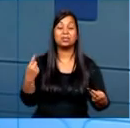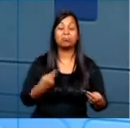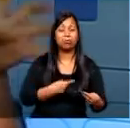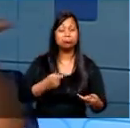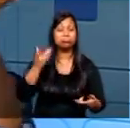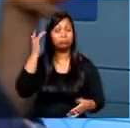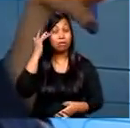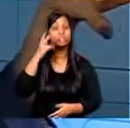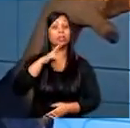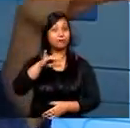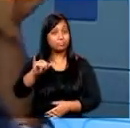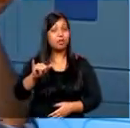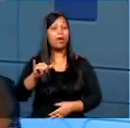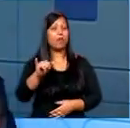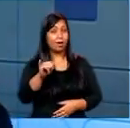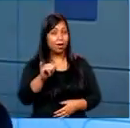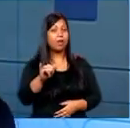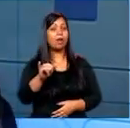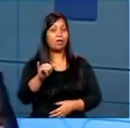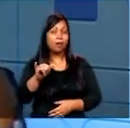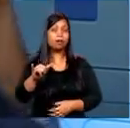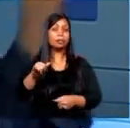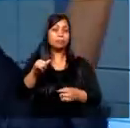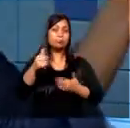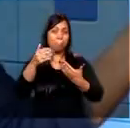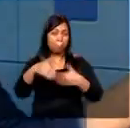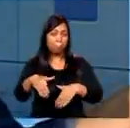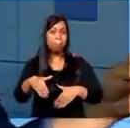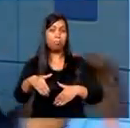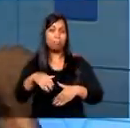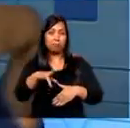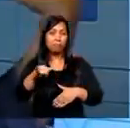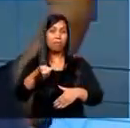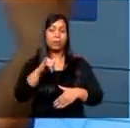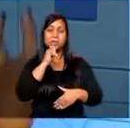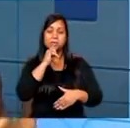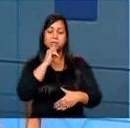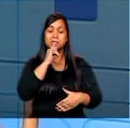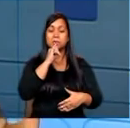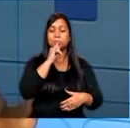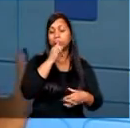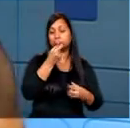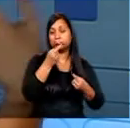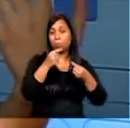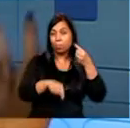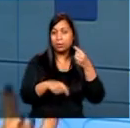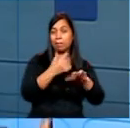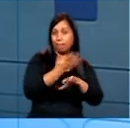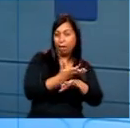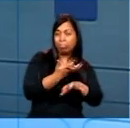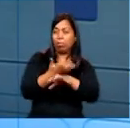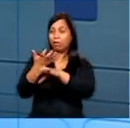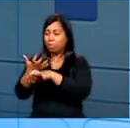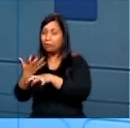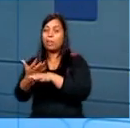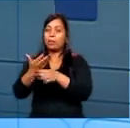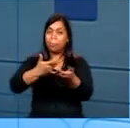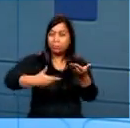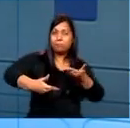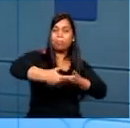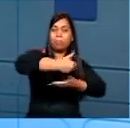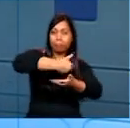gente acha que pode ser interdisciplinar, então, que não está exatamente em uma ou em outra, mas que casam com as diversas